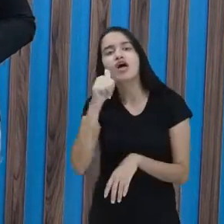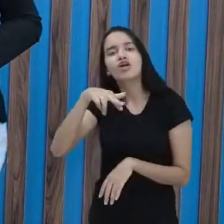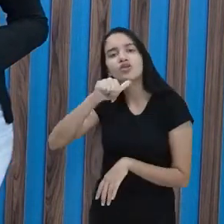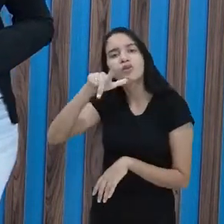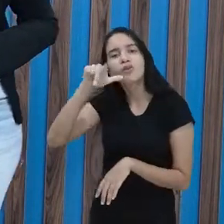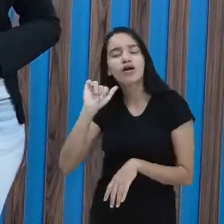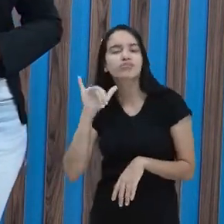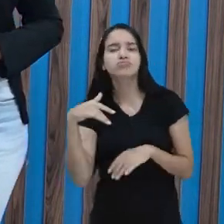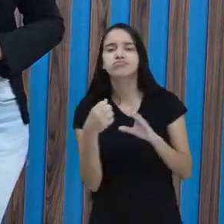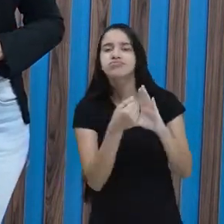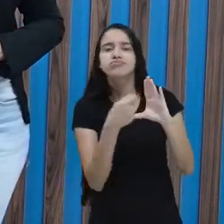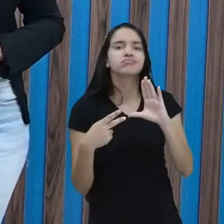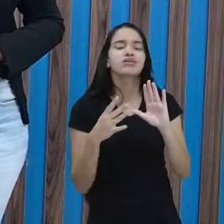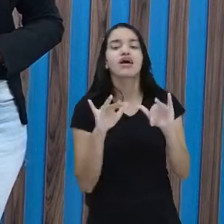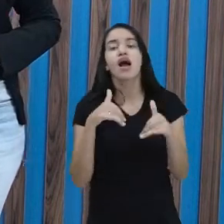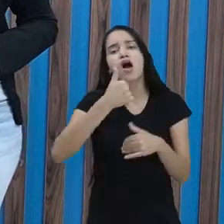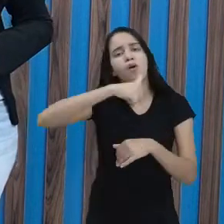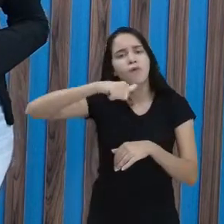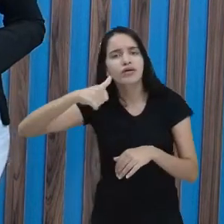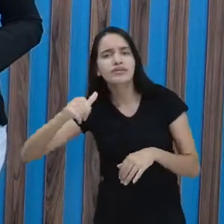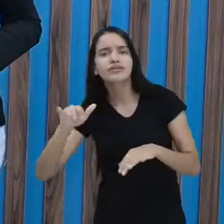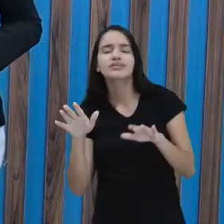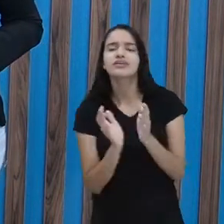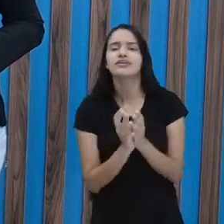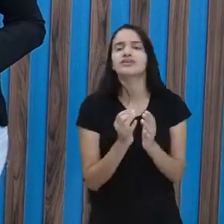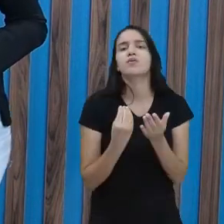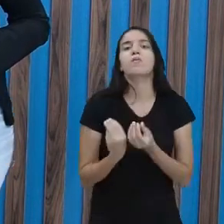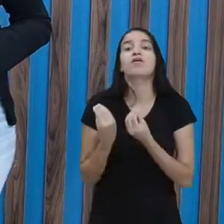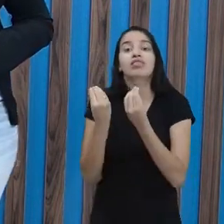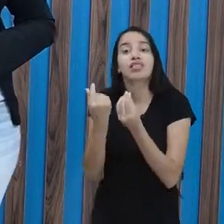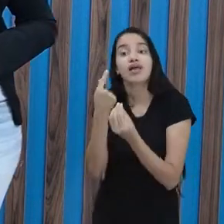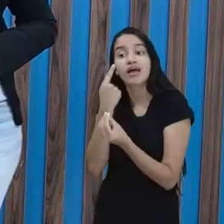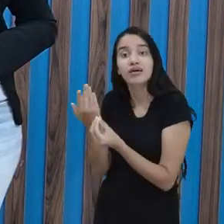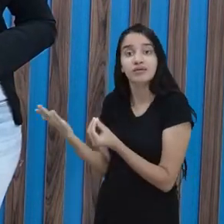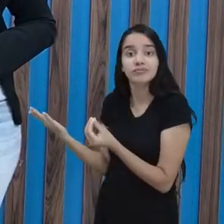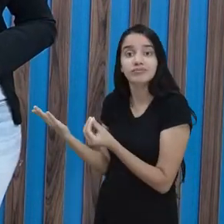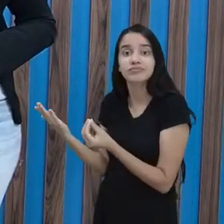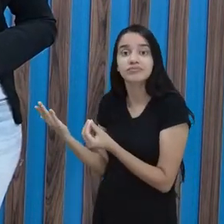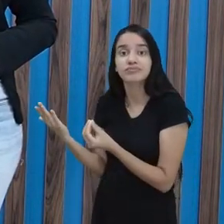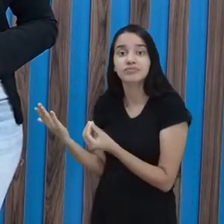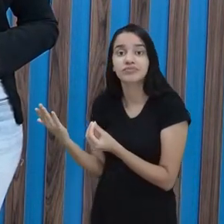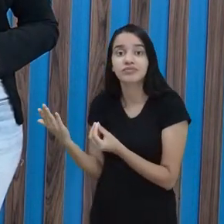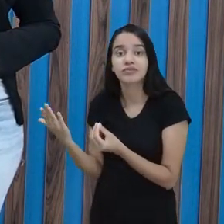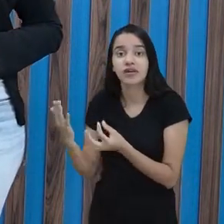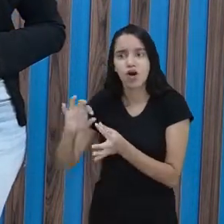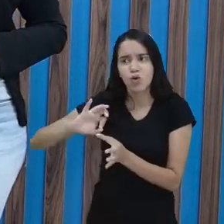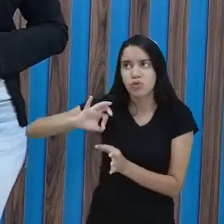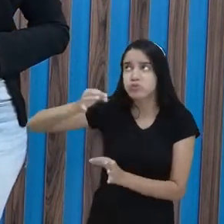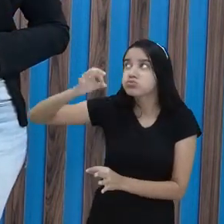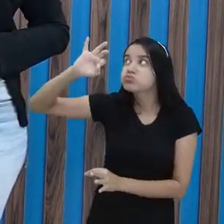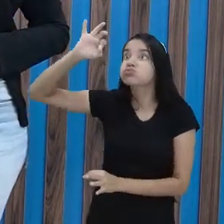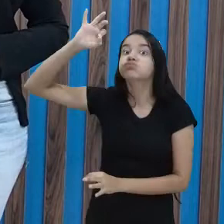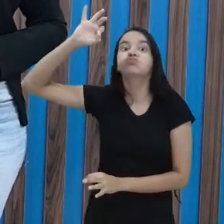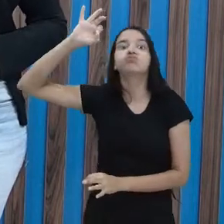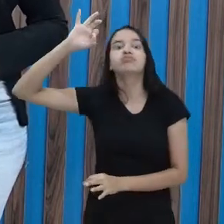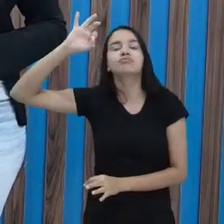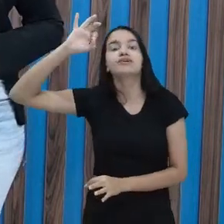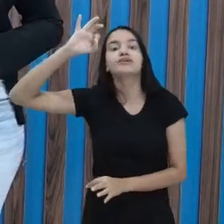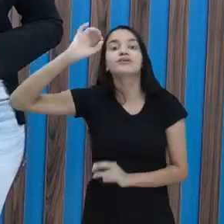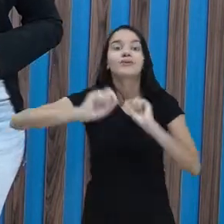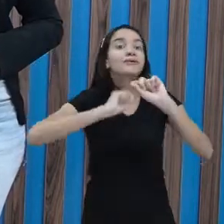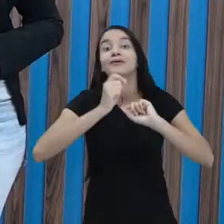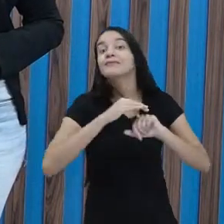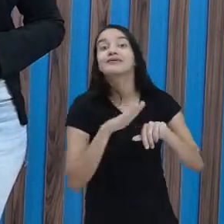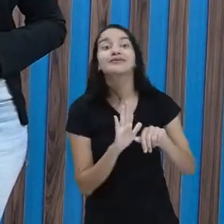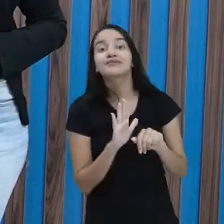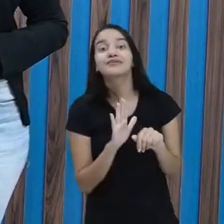Quais características, qualidades eu posso dar a essa árvore? Ela é alta. O mais?